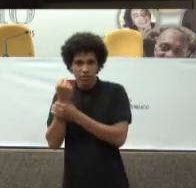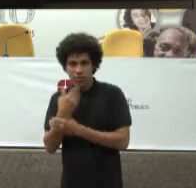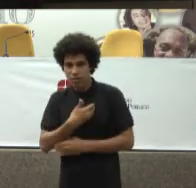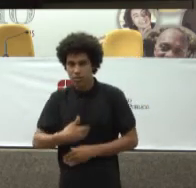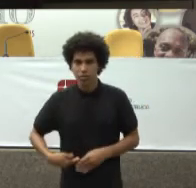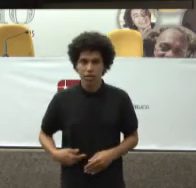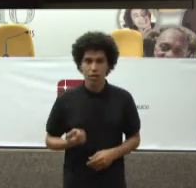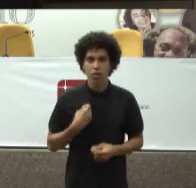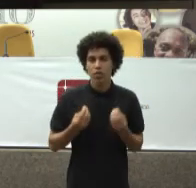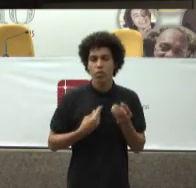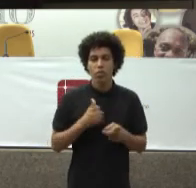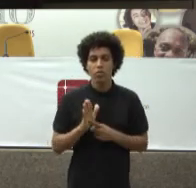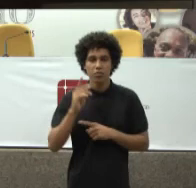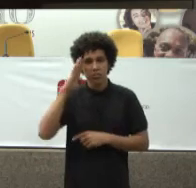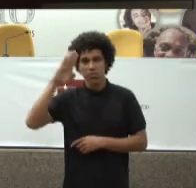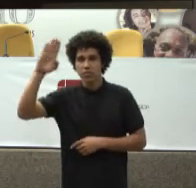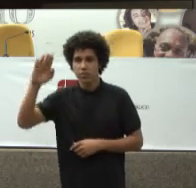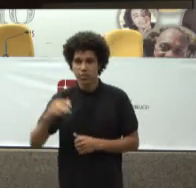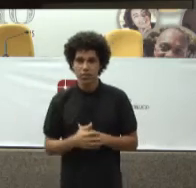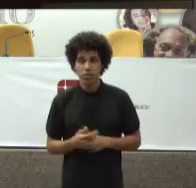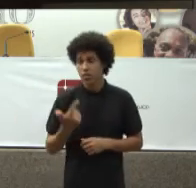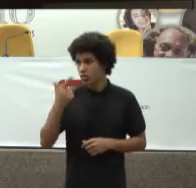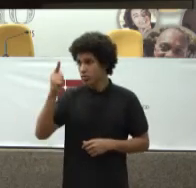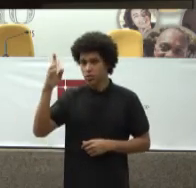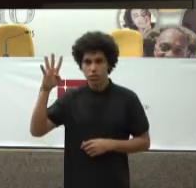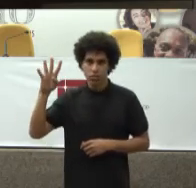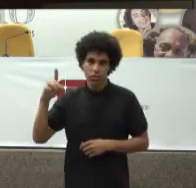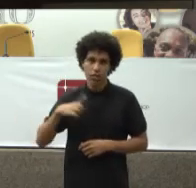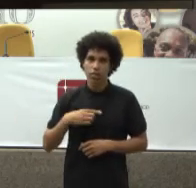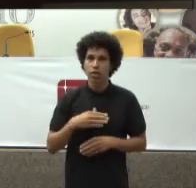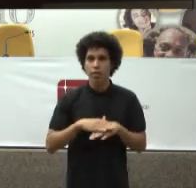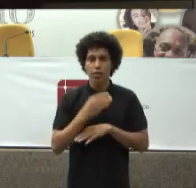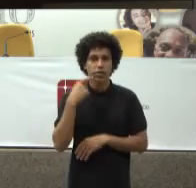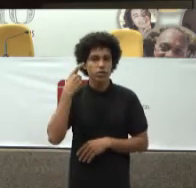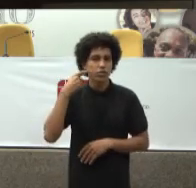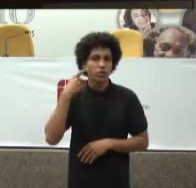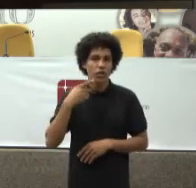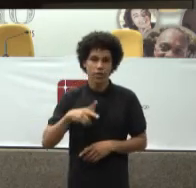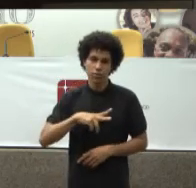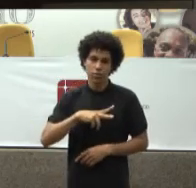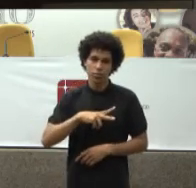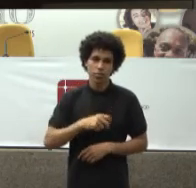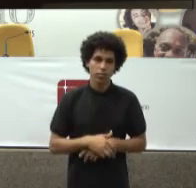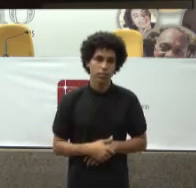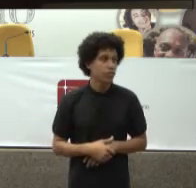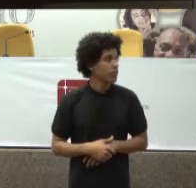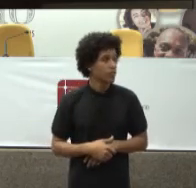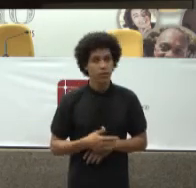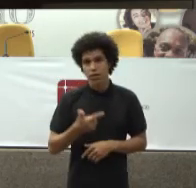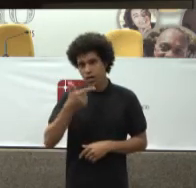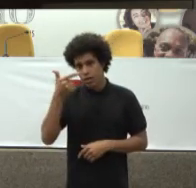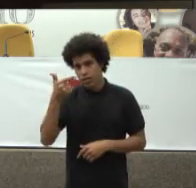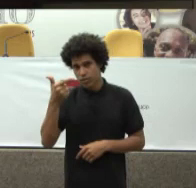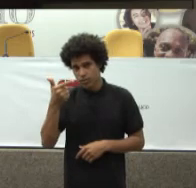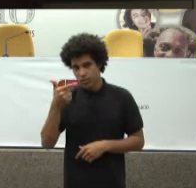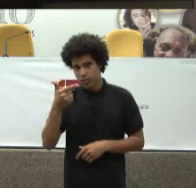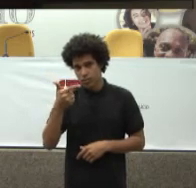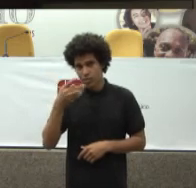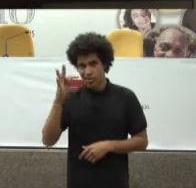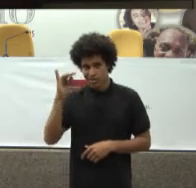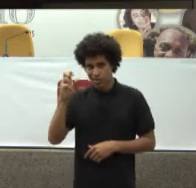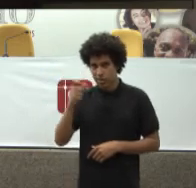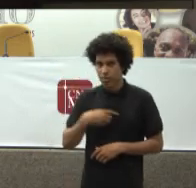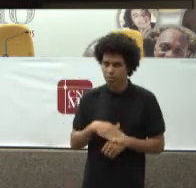Representando nos pacientes E outros quatro Eram mais advogados privados A segunda tese Ela é mais difícil de